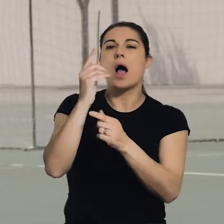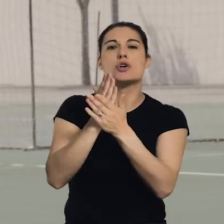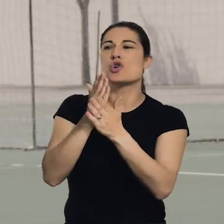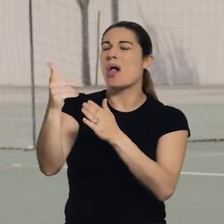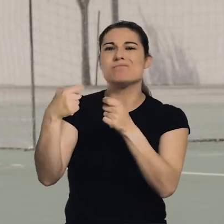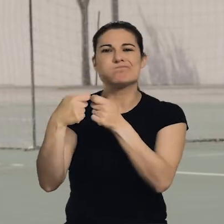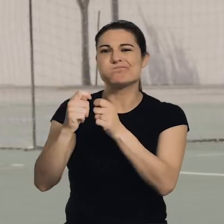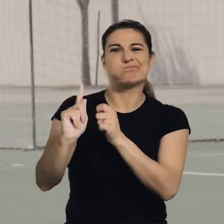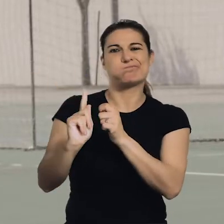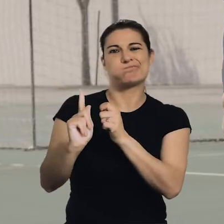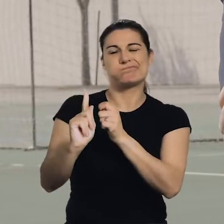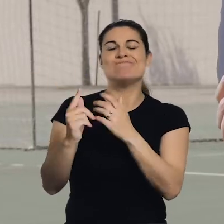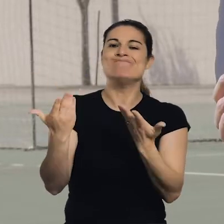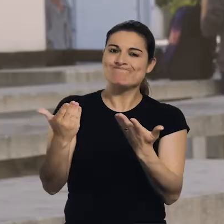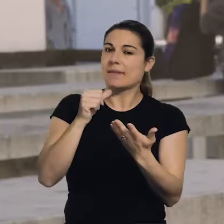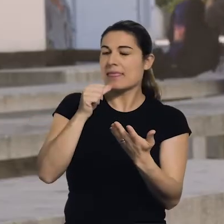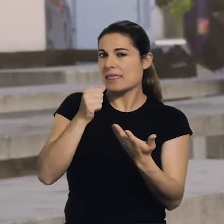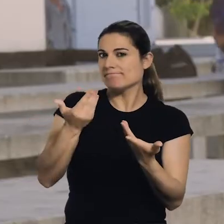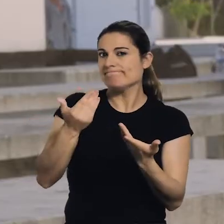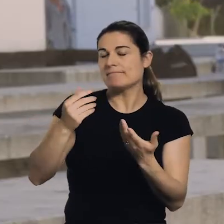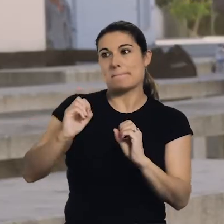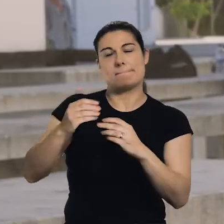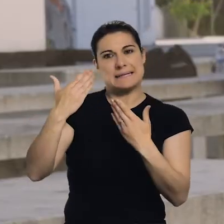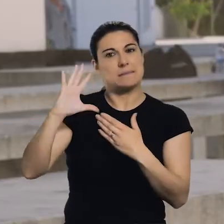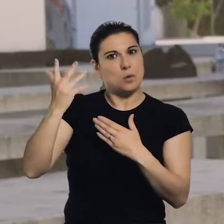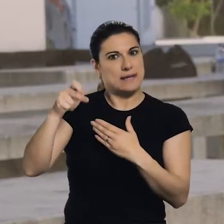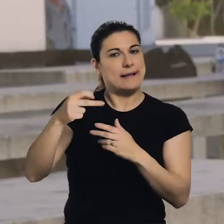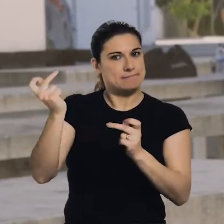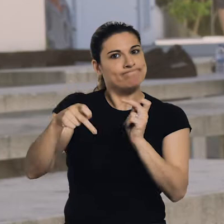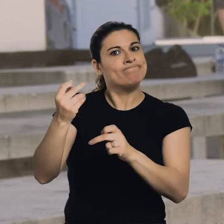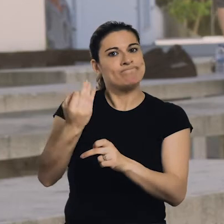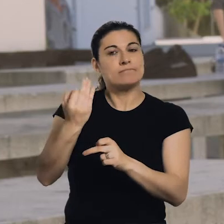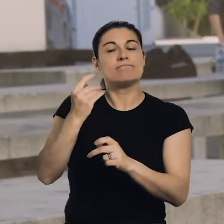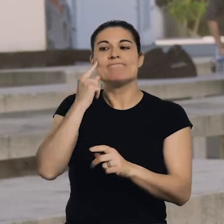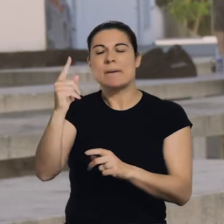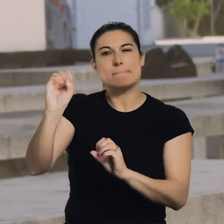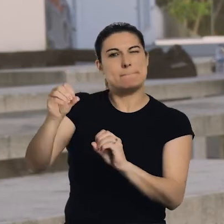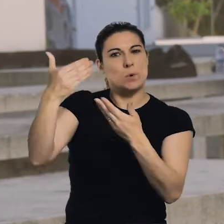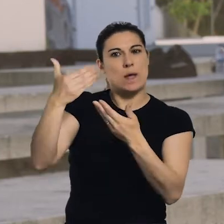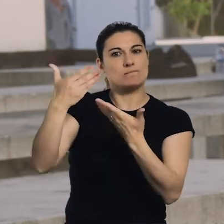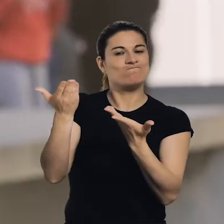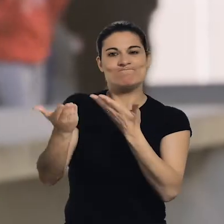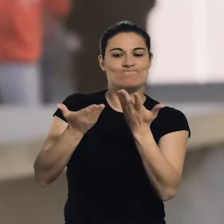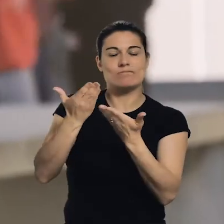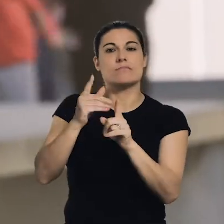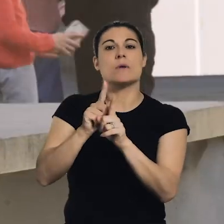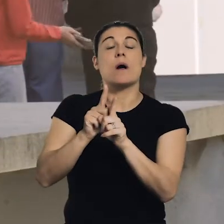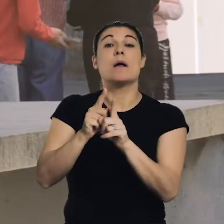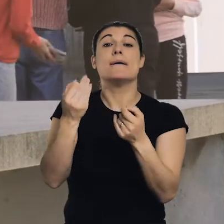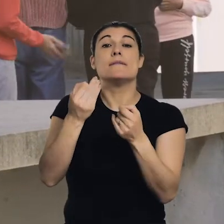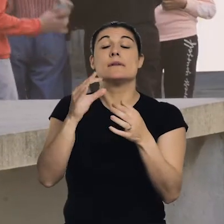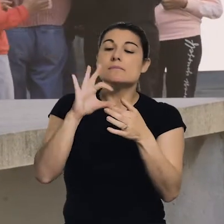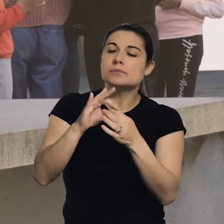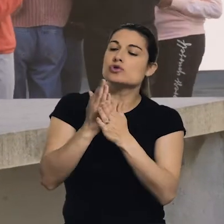que não encontram na escola, um caminho que muitas vezes inicialmente é assumido como prioritário,